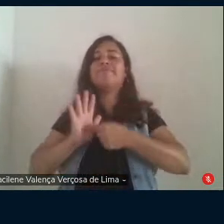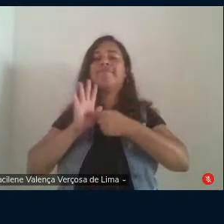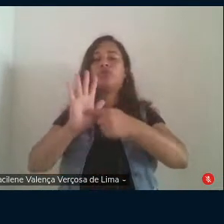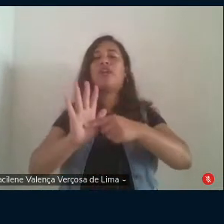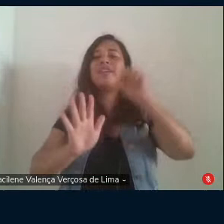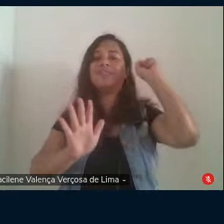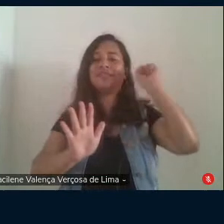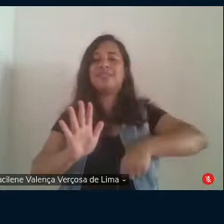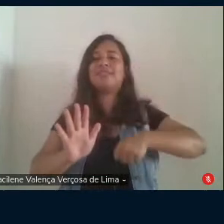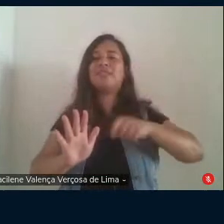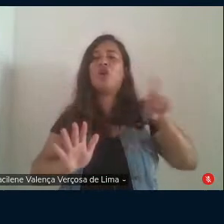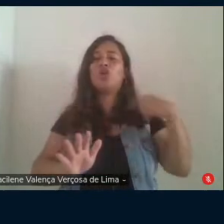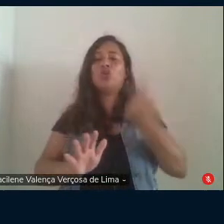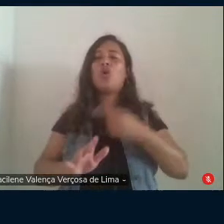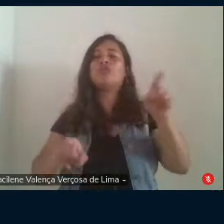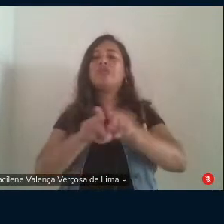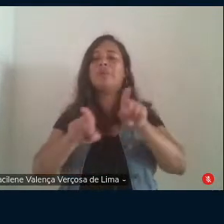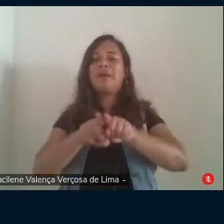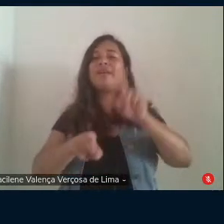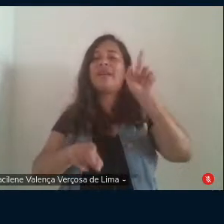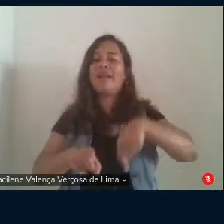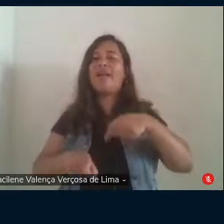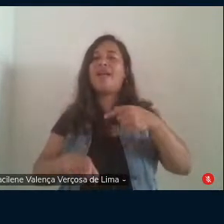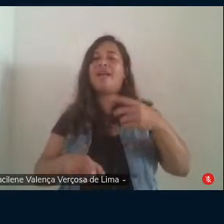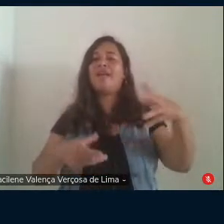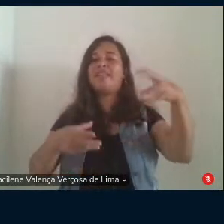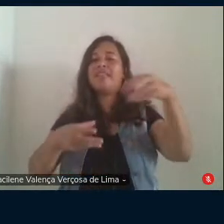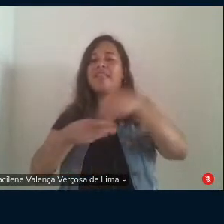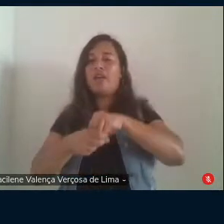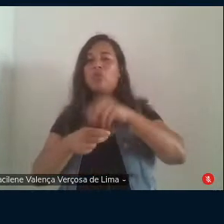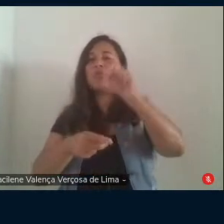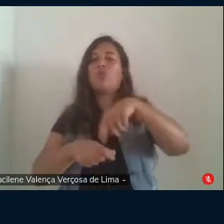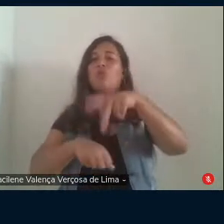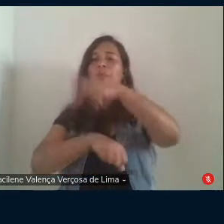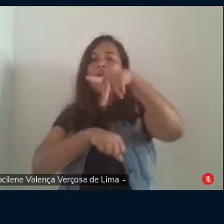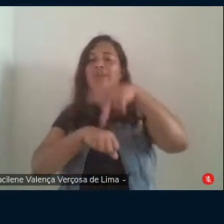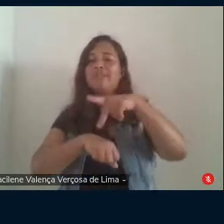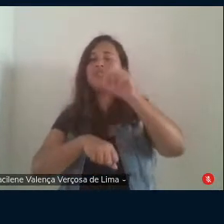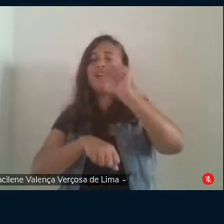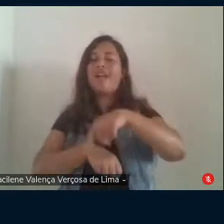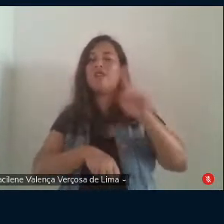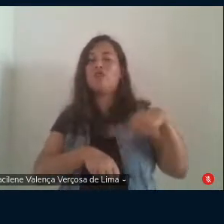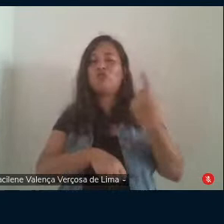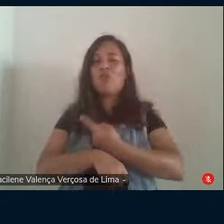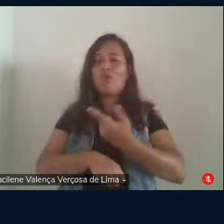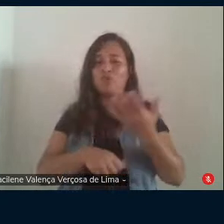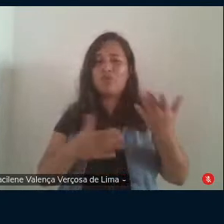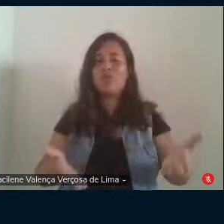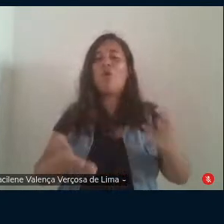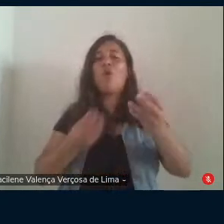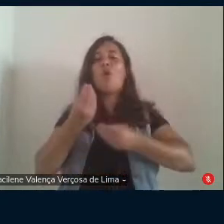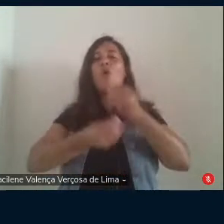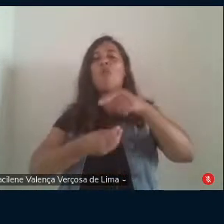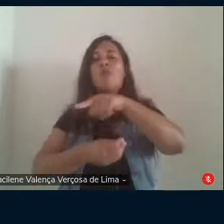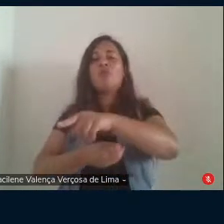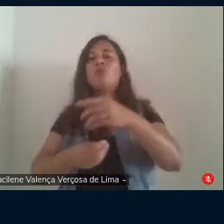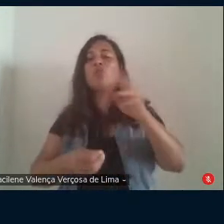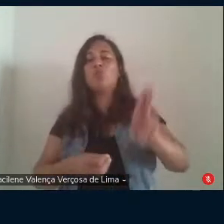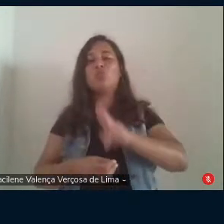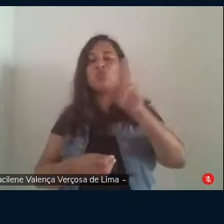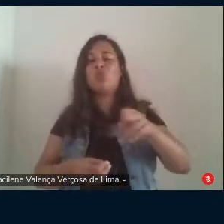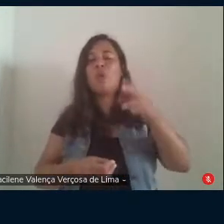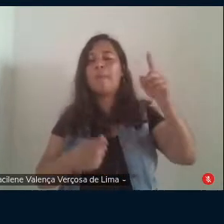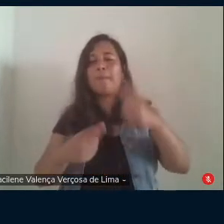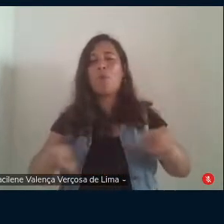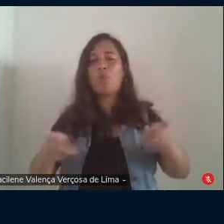nós também fazemos parte desse país porque esse país também é nosso então como você utilizou muitas músicas